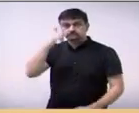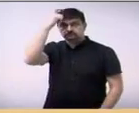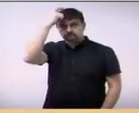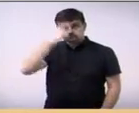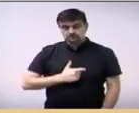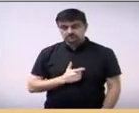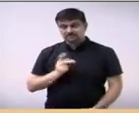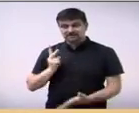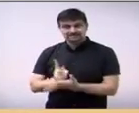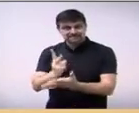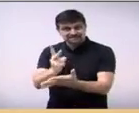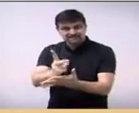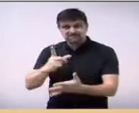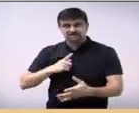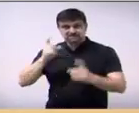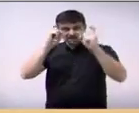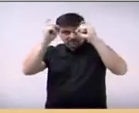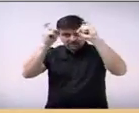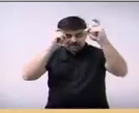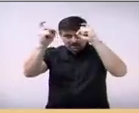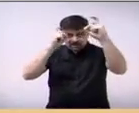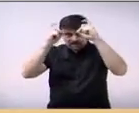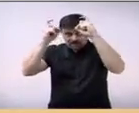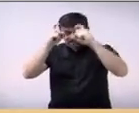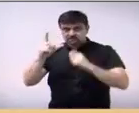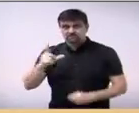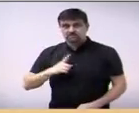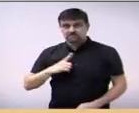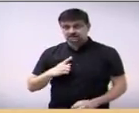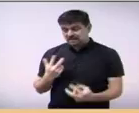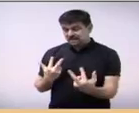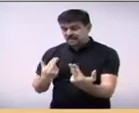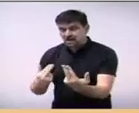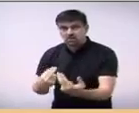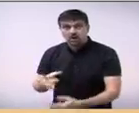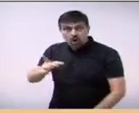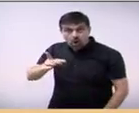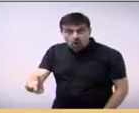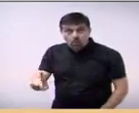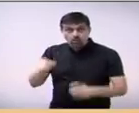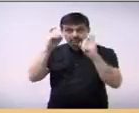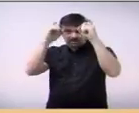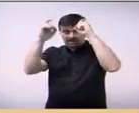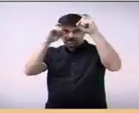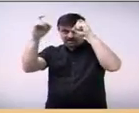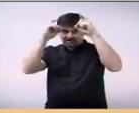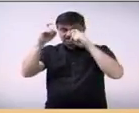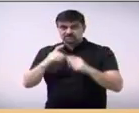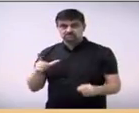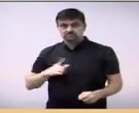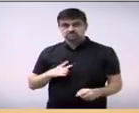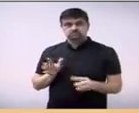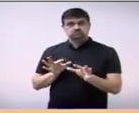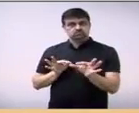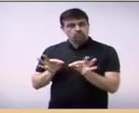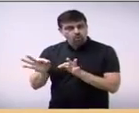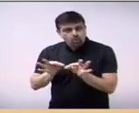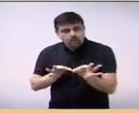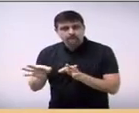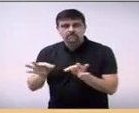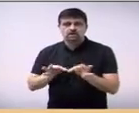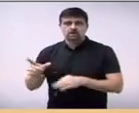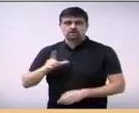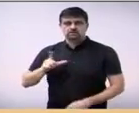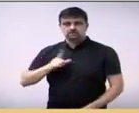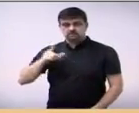sempre que ocorre uma sessão como a última que tivemos, se foi organizada com participação